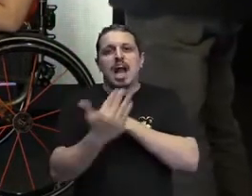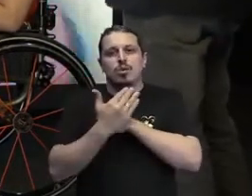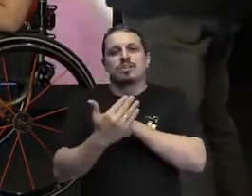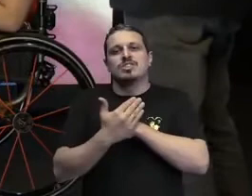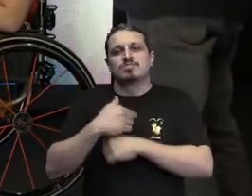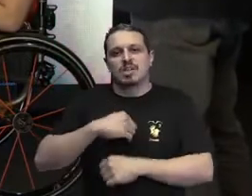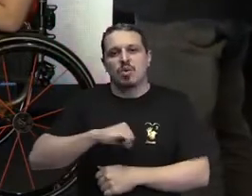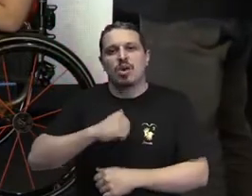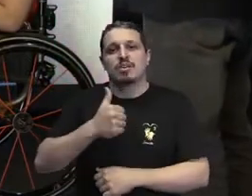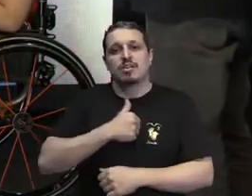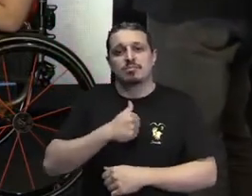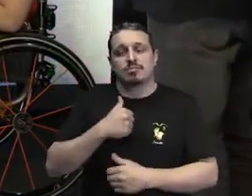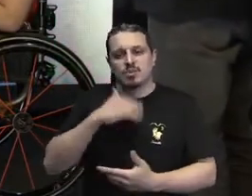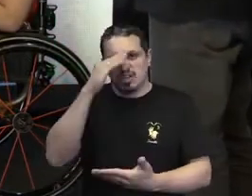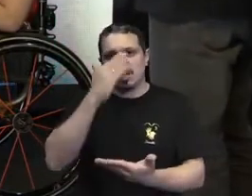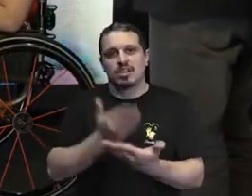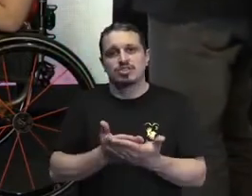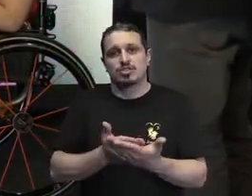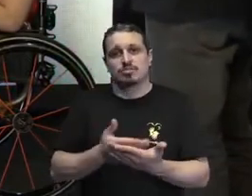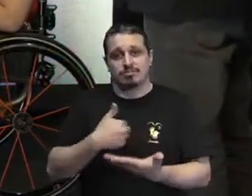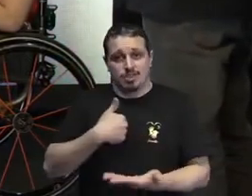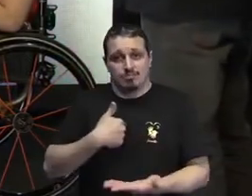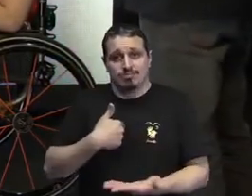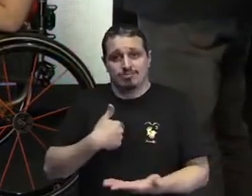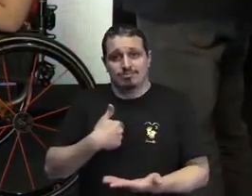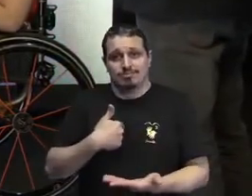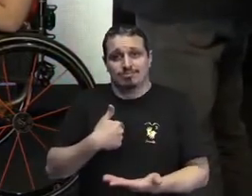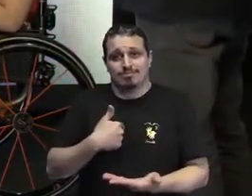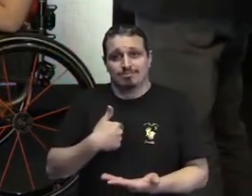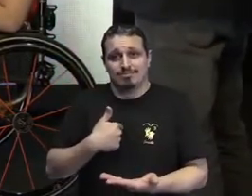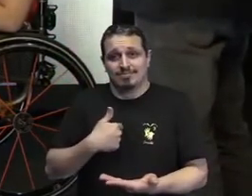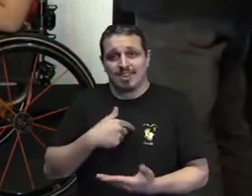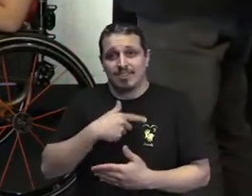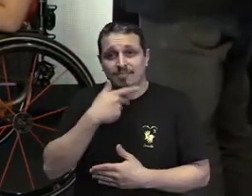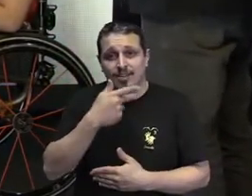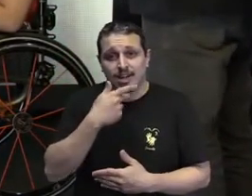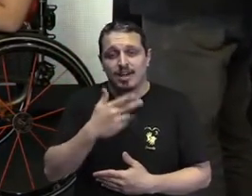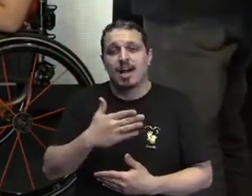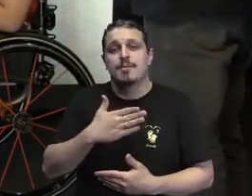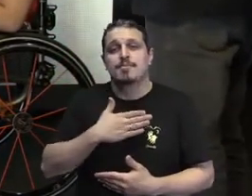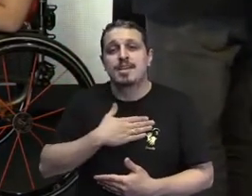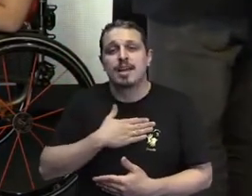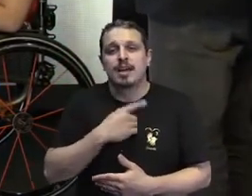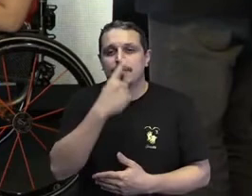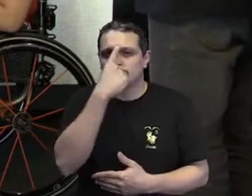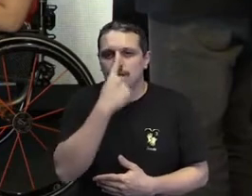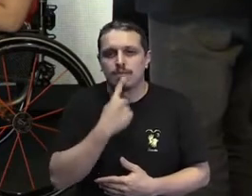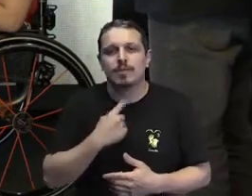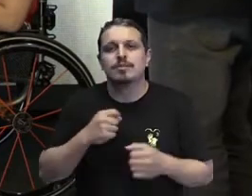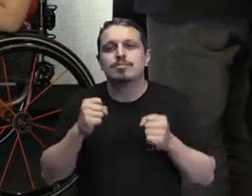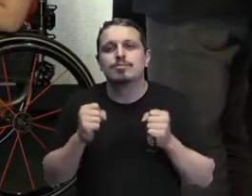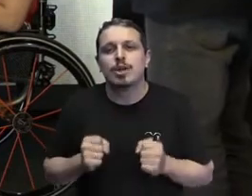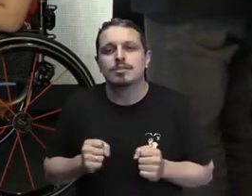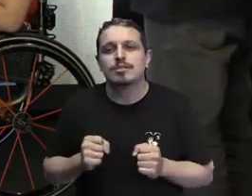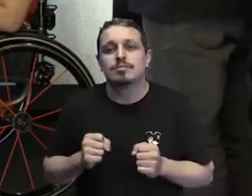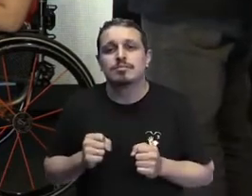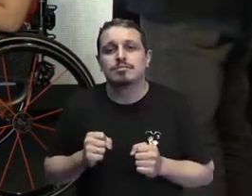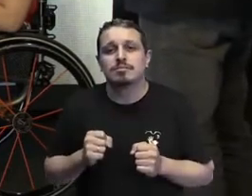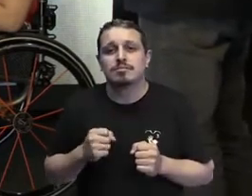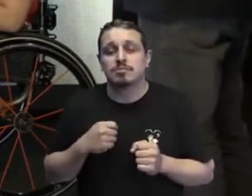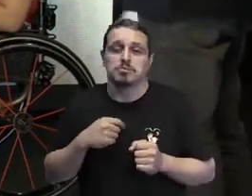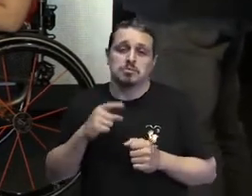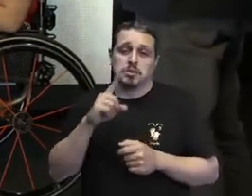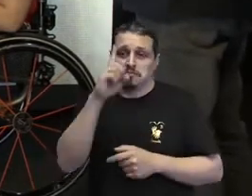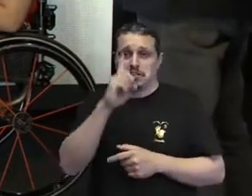confiança e na minha própria sensação de dizer, não, eu sou assim, essa sou eu, essa é a minha personalidade, a minha deficiência faz parte,